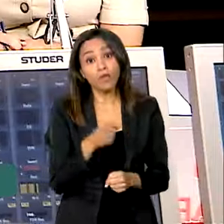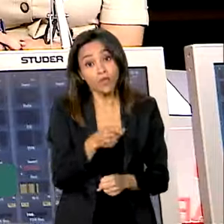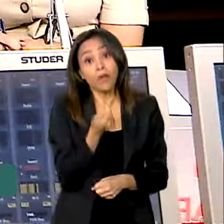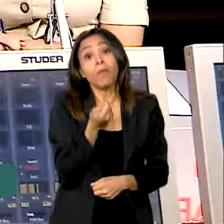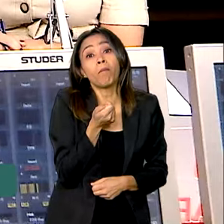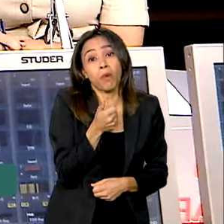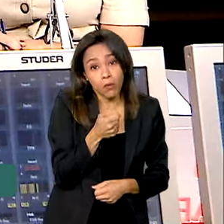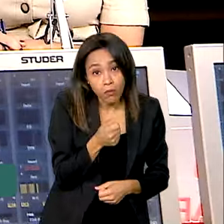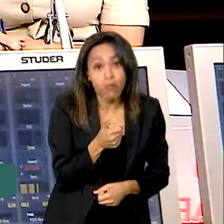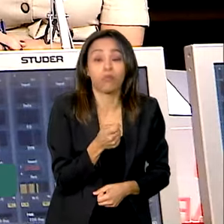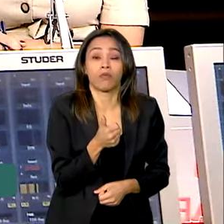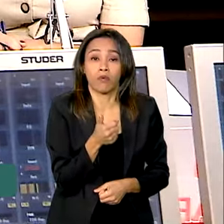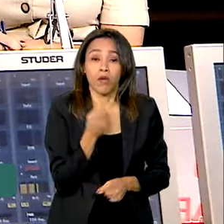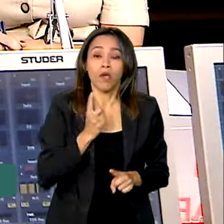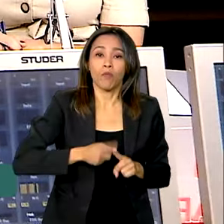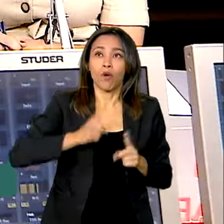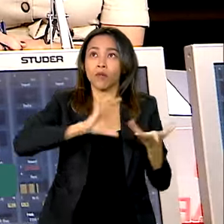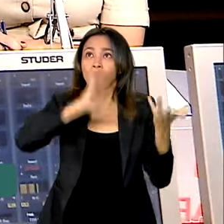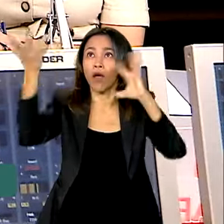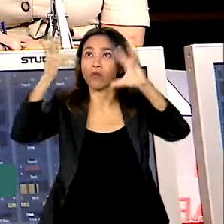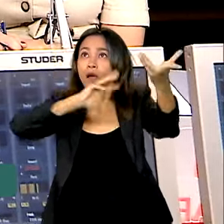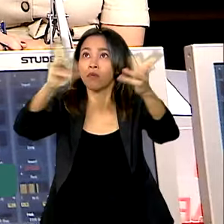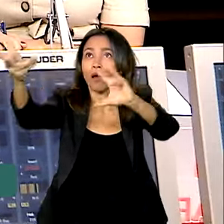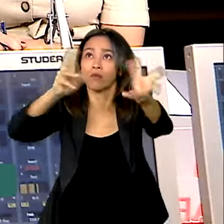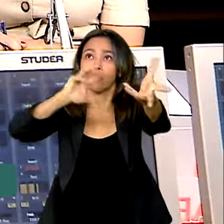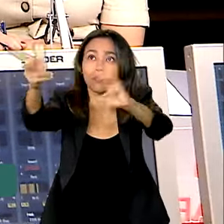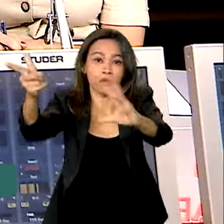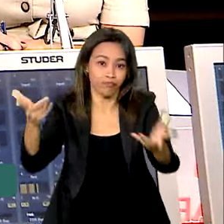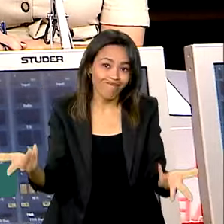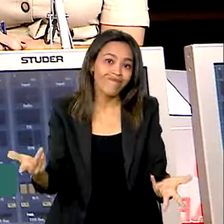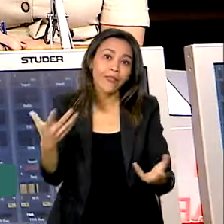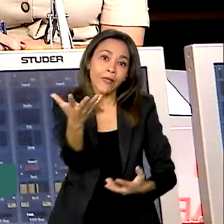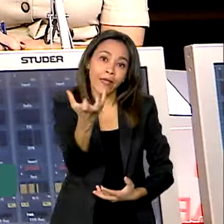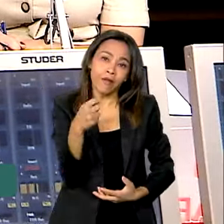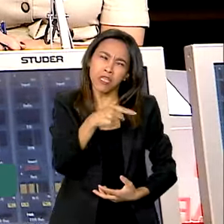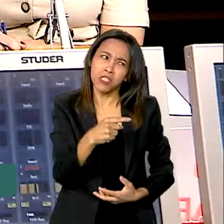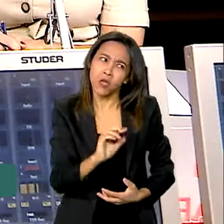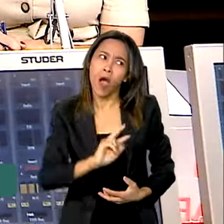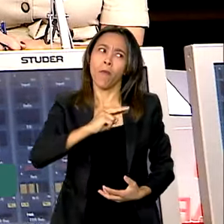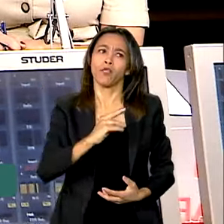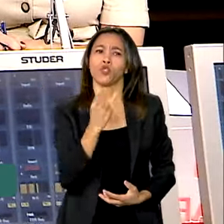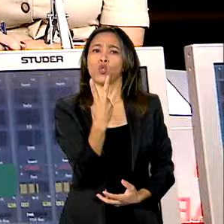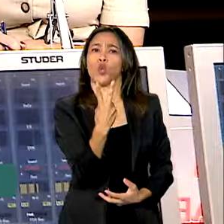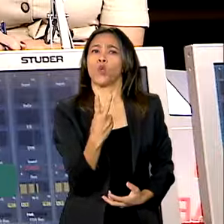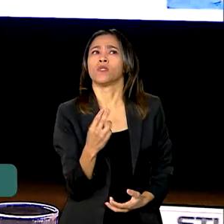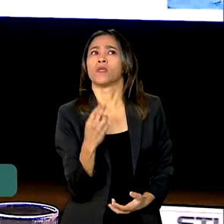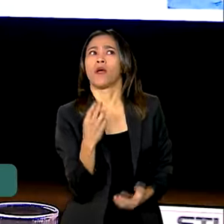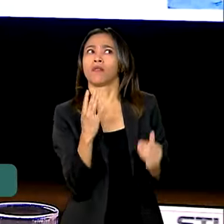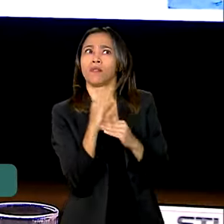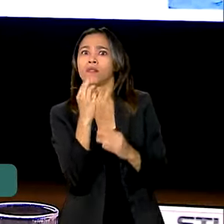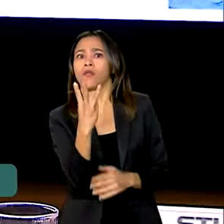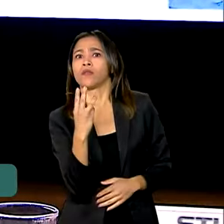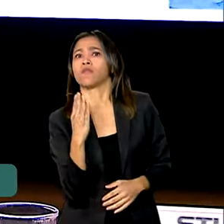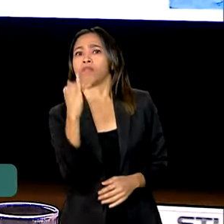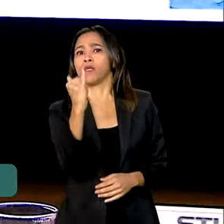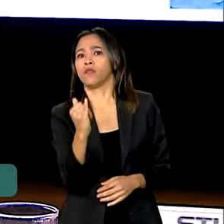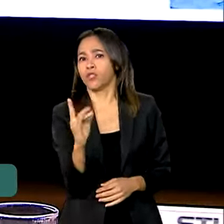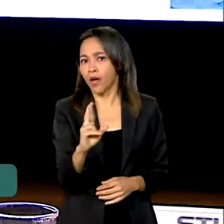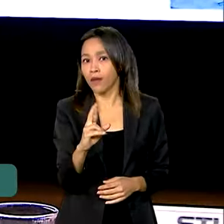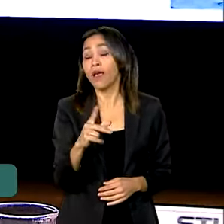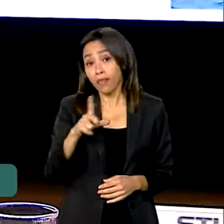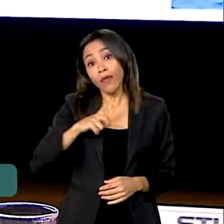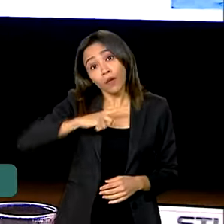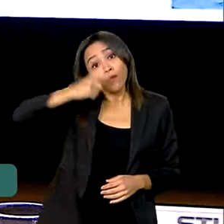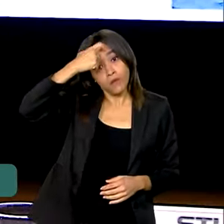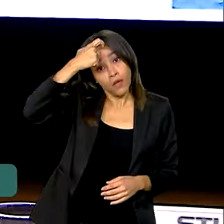pouco diante das mudanças climáticas. Queremos que isso vá a 2 ou 3 bilhões de reais. A consciência existe